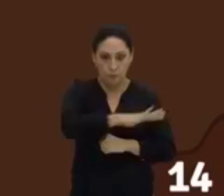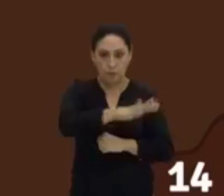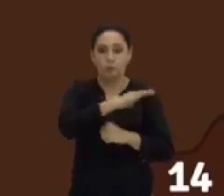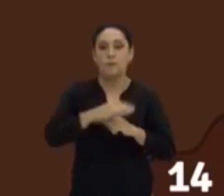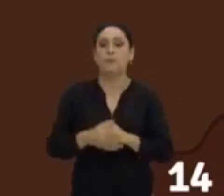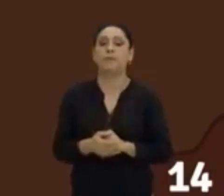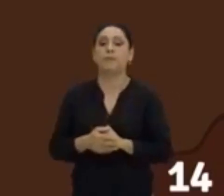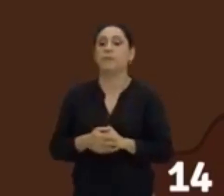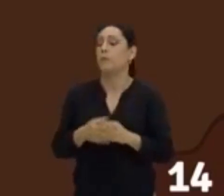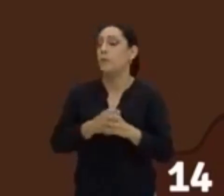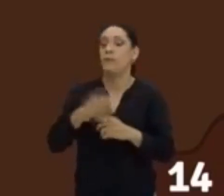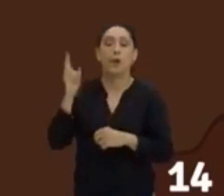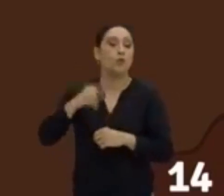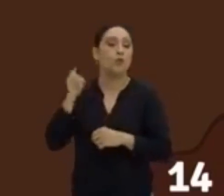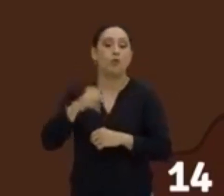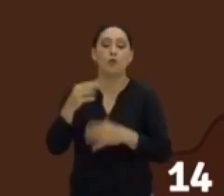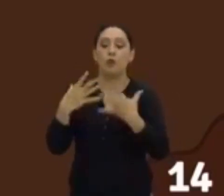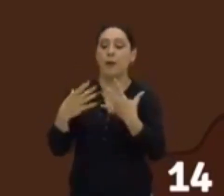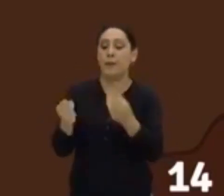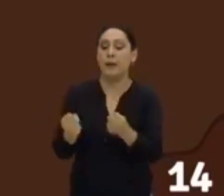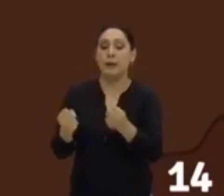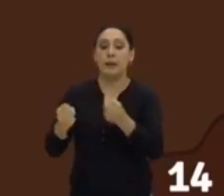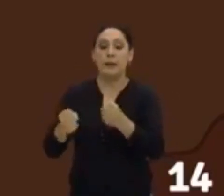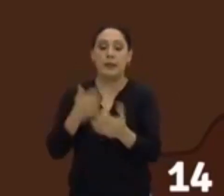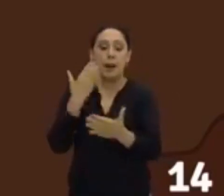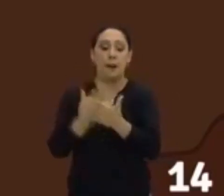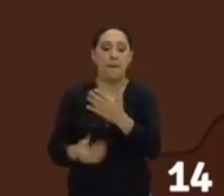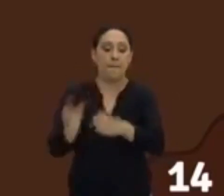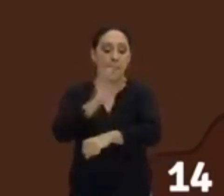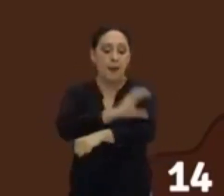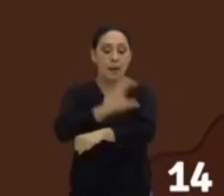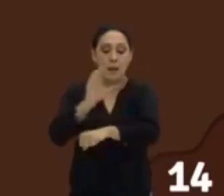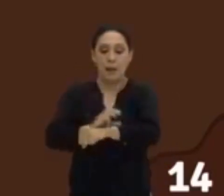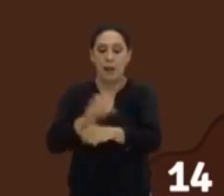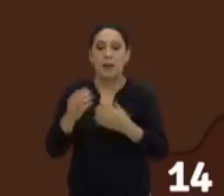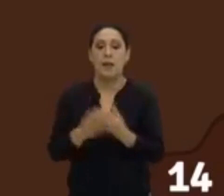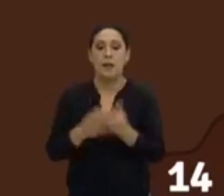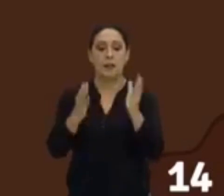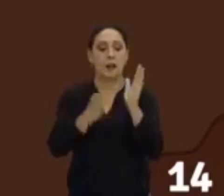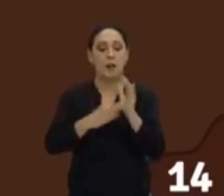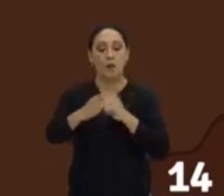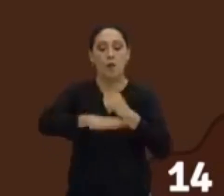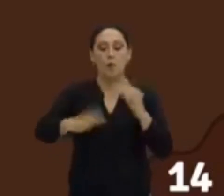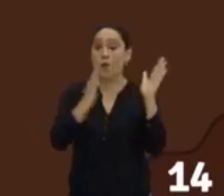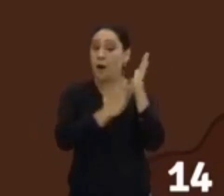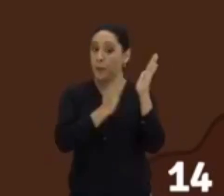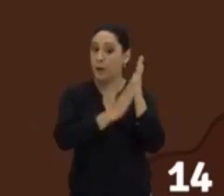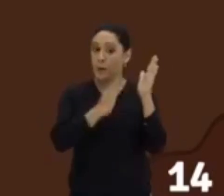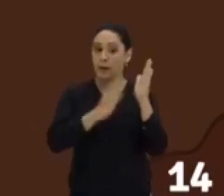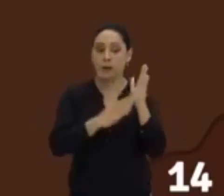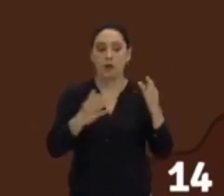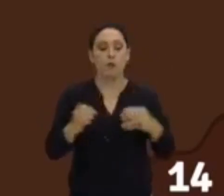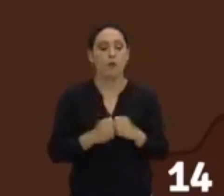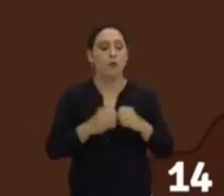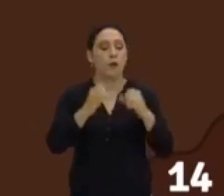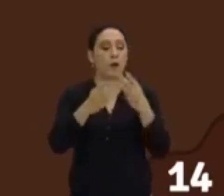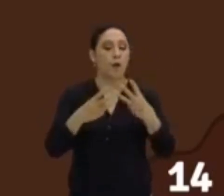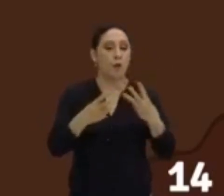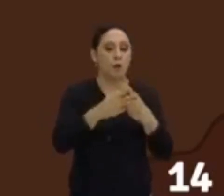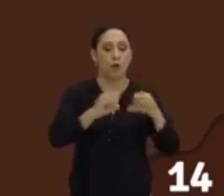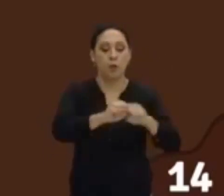Nunca aceitaram a perda de Canaã, a Terra Prometida. Então, esses judeus que estavam espalhados pelo mundo,